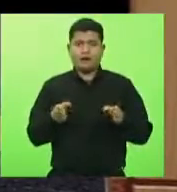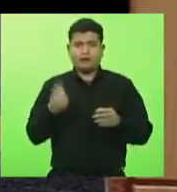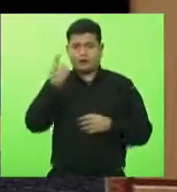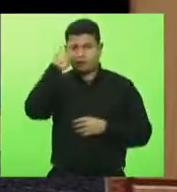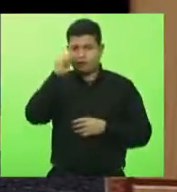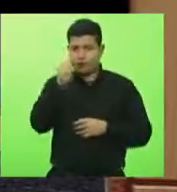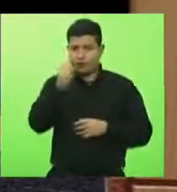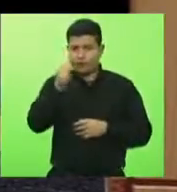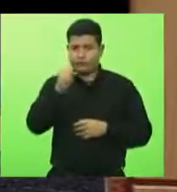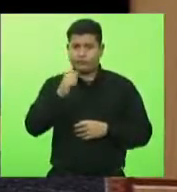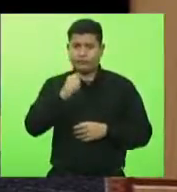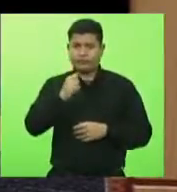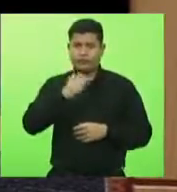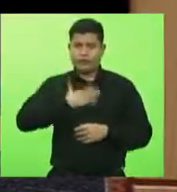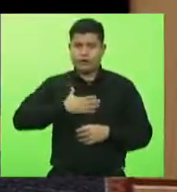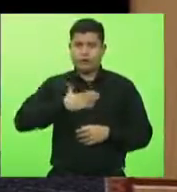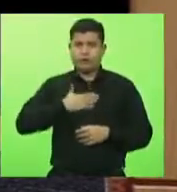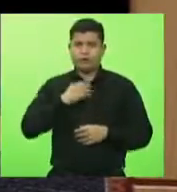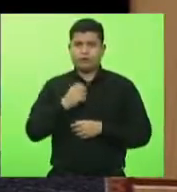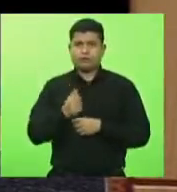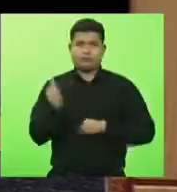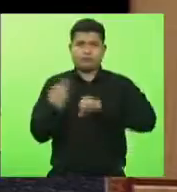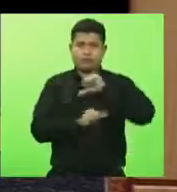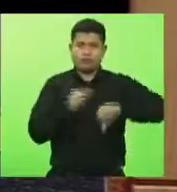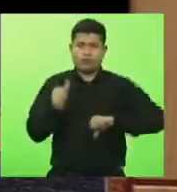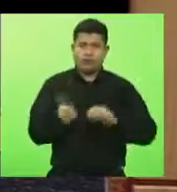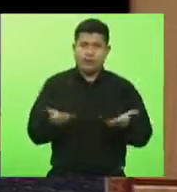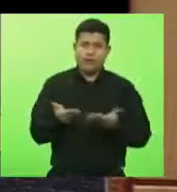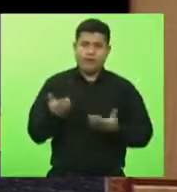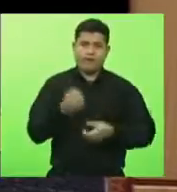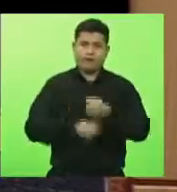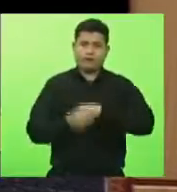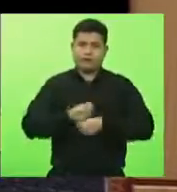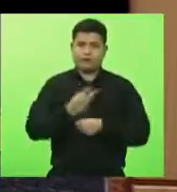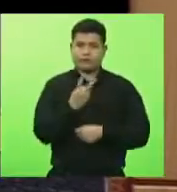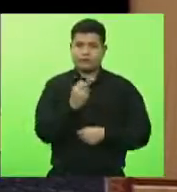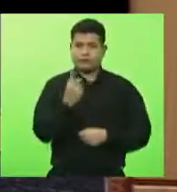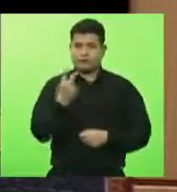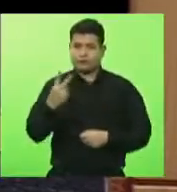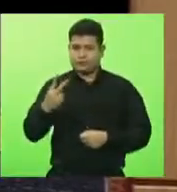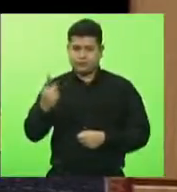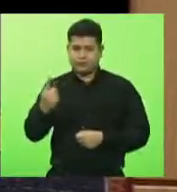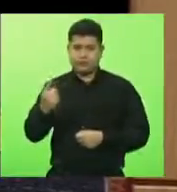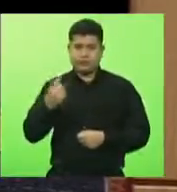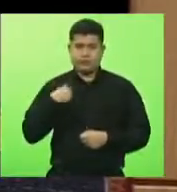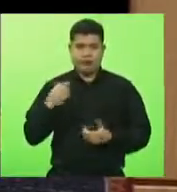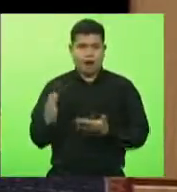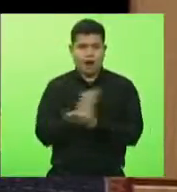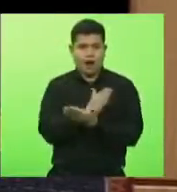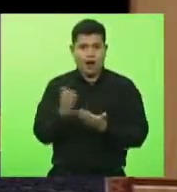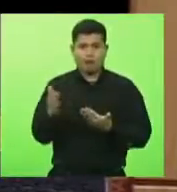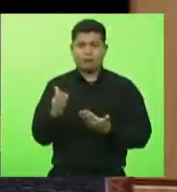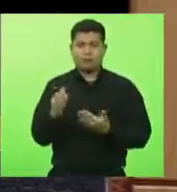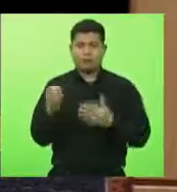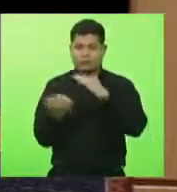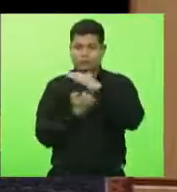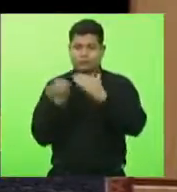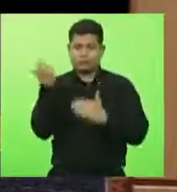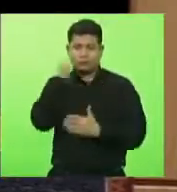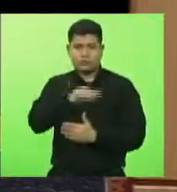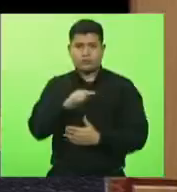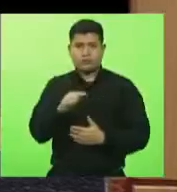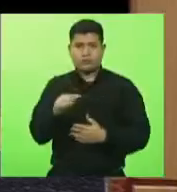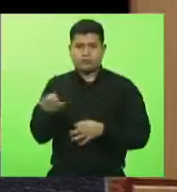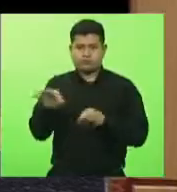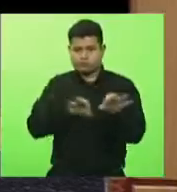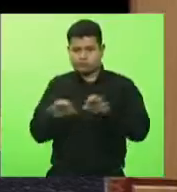agosto, para o ano que vem. Algumas empresas se adequaram a fazer a